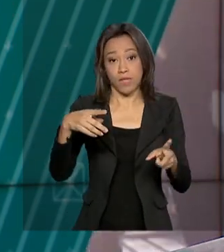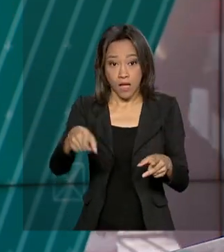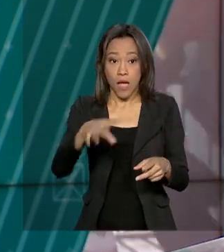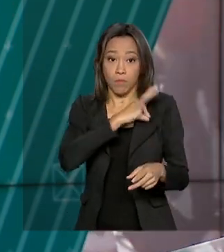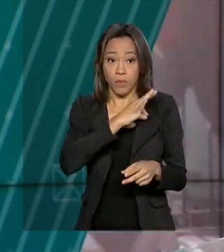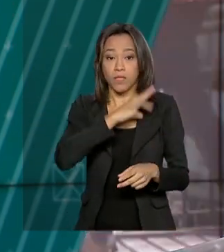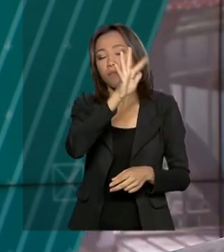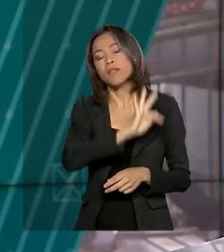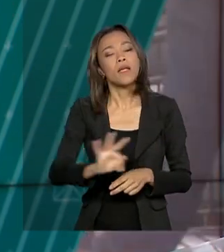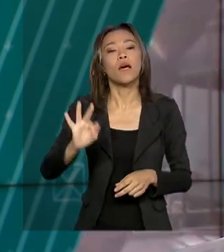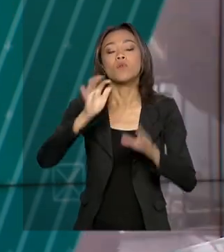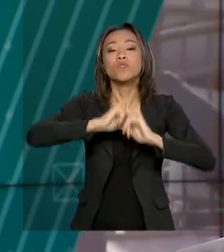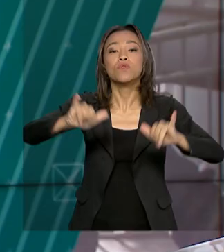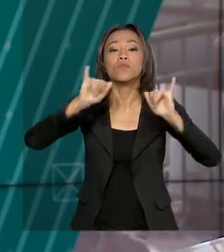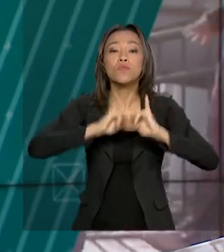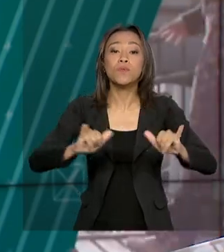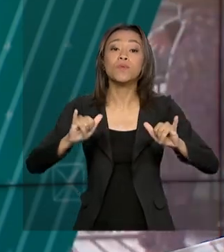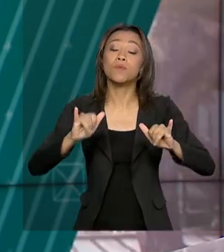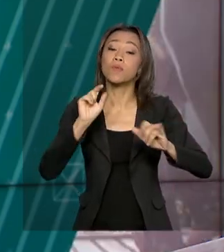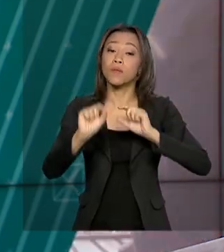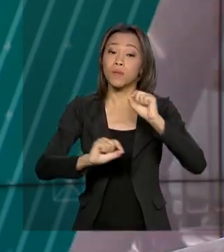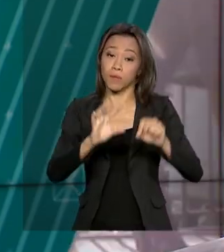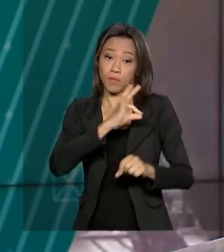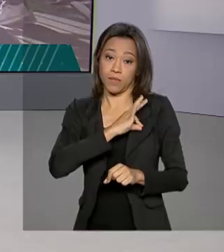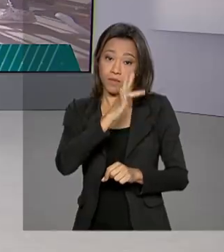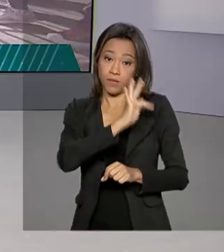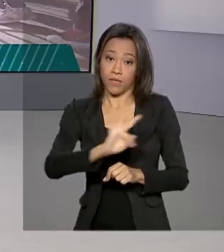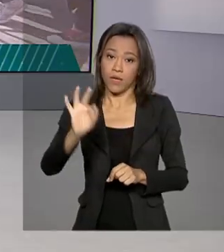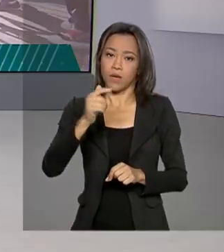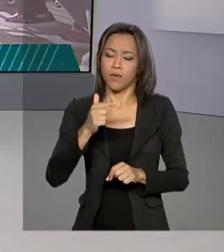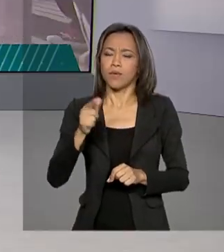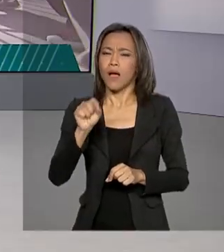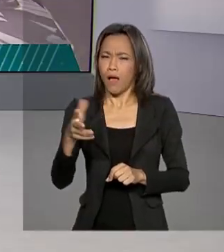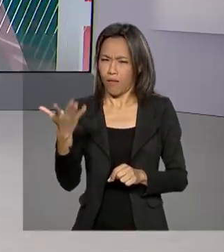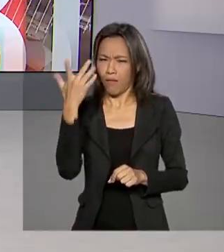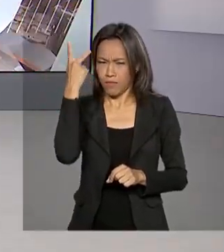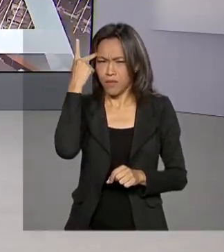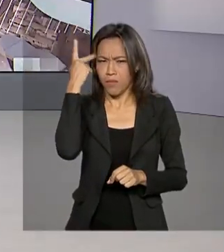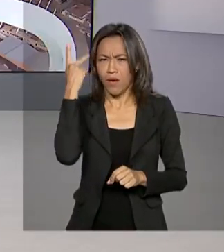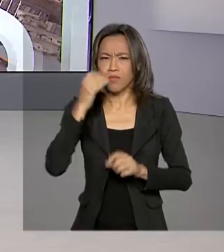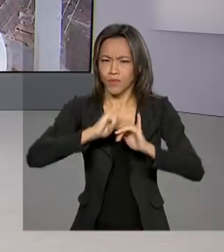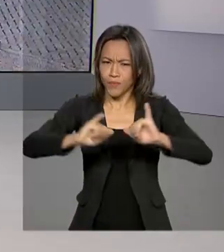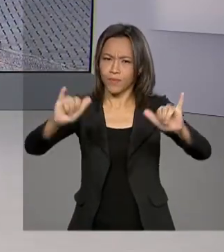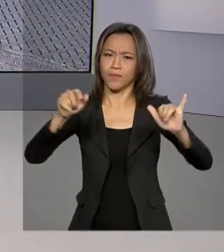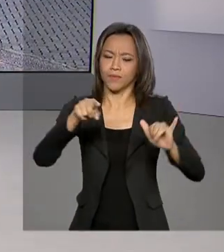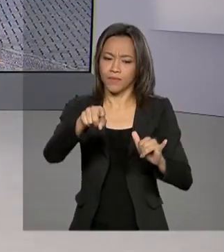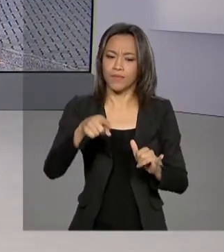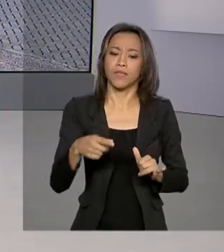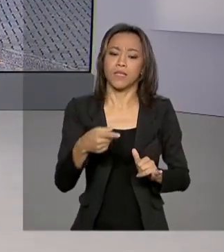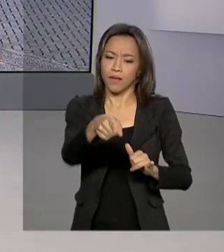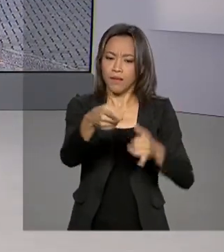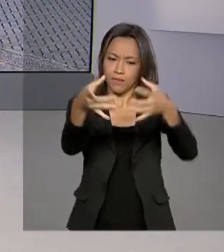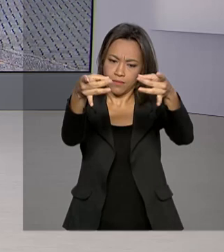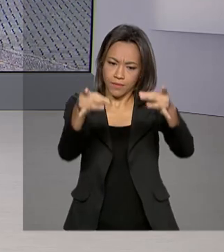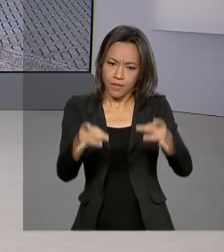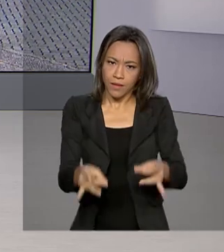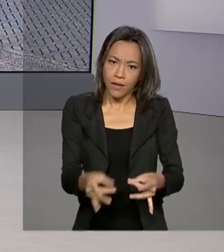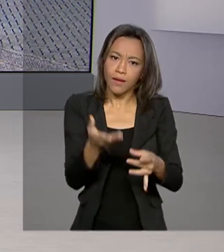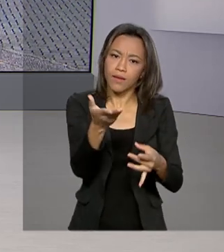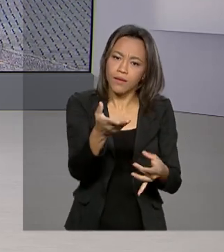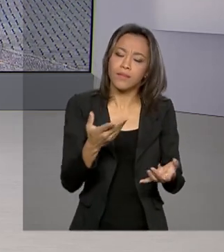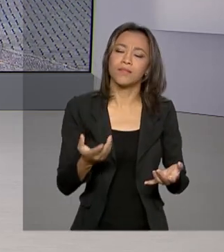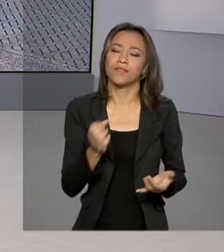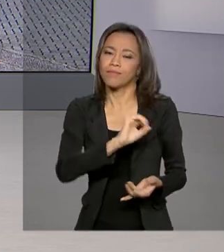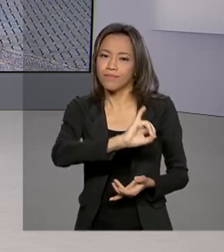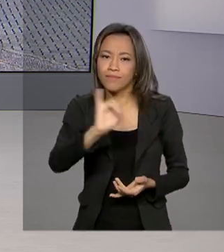lançam uma campanha agora de manhã em São Paulo. Vamos então até lá. Raquel Sets traz os detalhes ao vivo pra